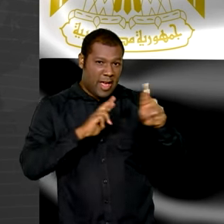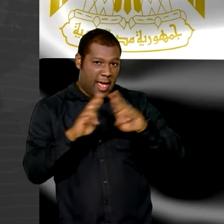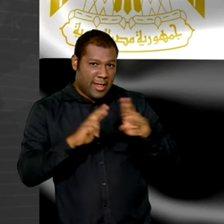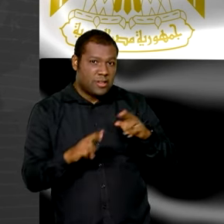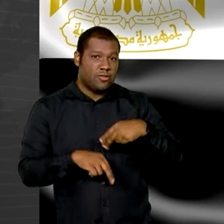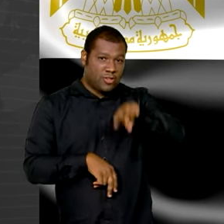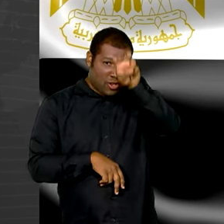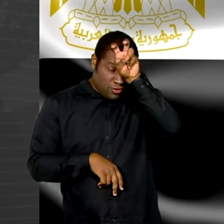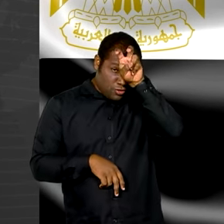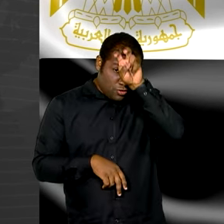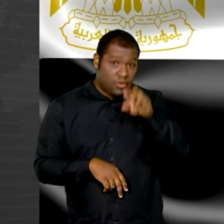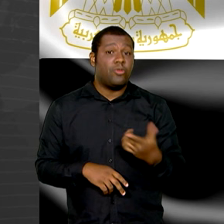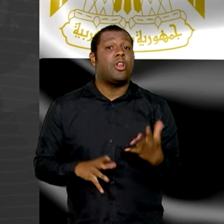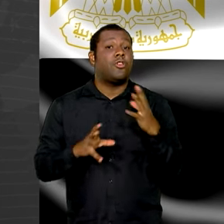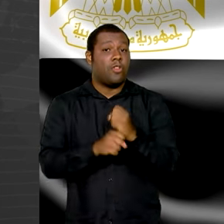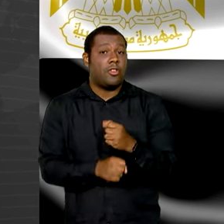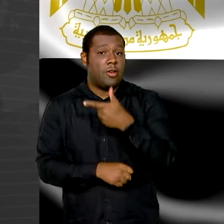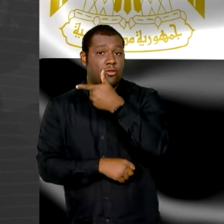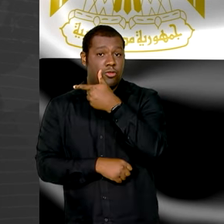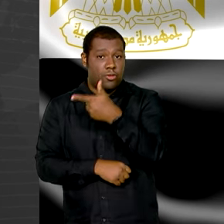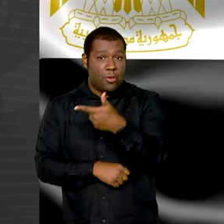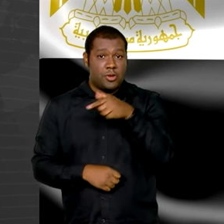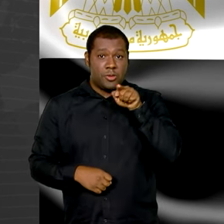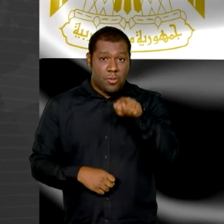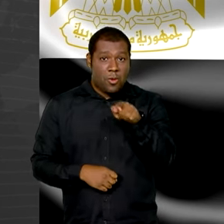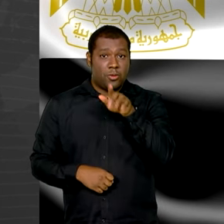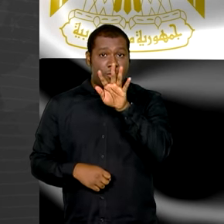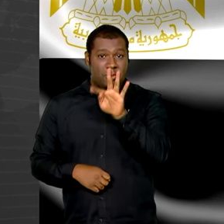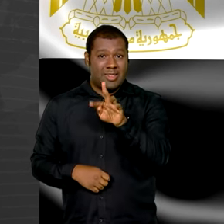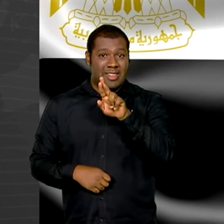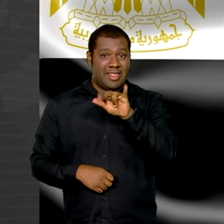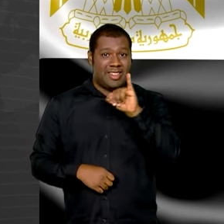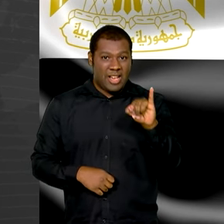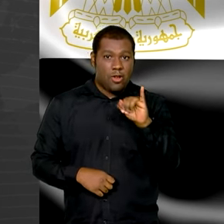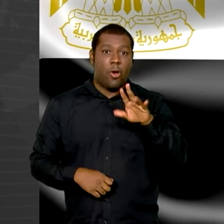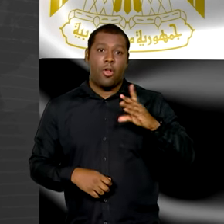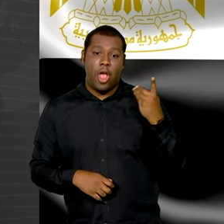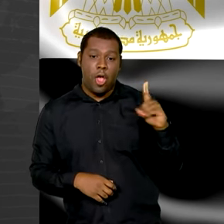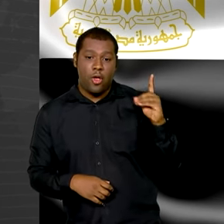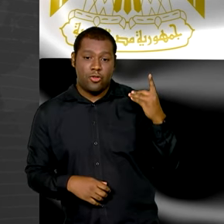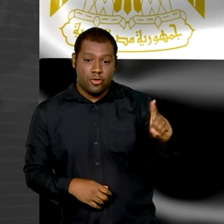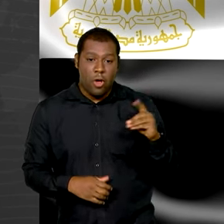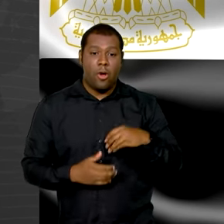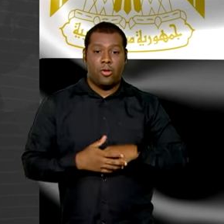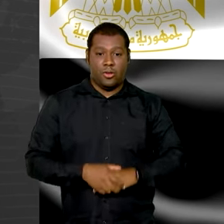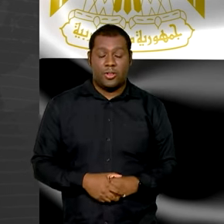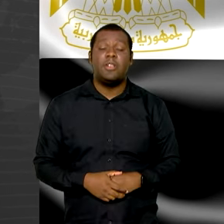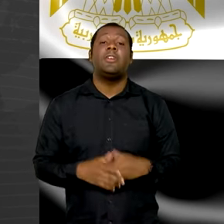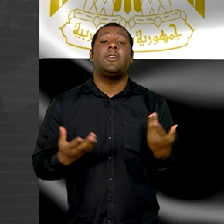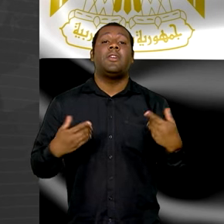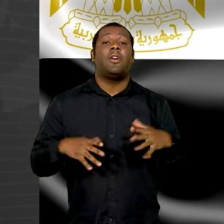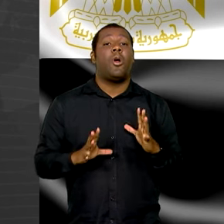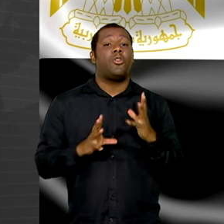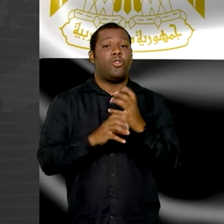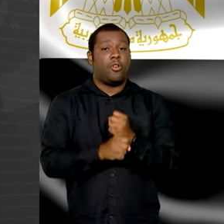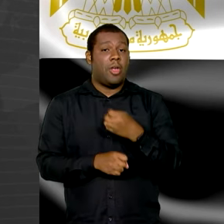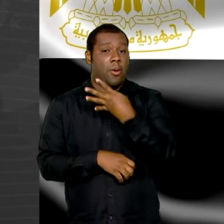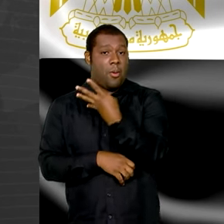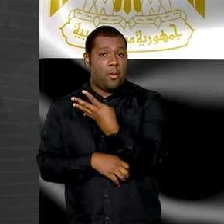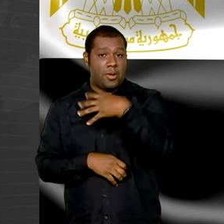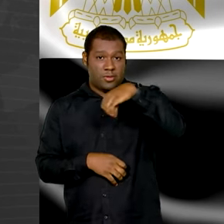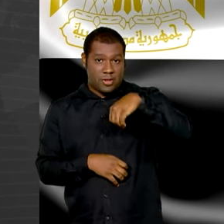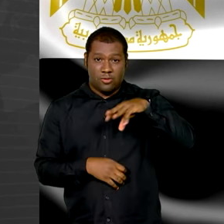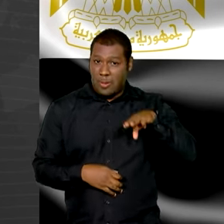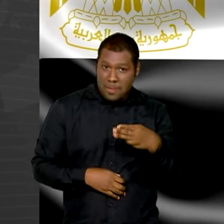2,3 bilhões de dólares e as importações totalizaram 489 milhões de dólares.